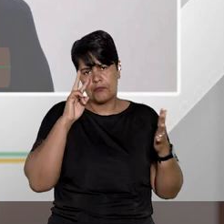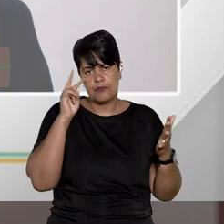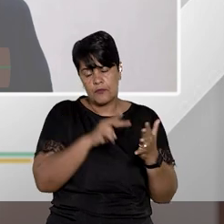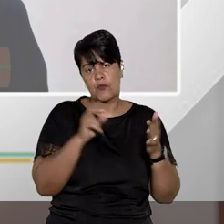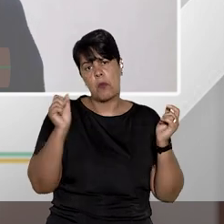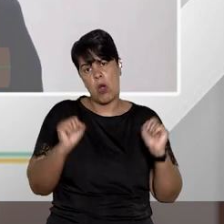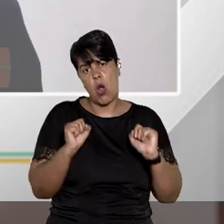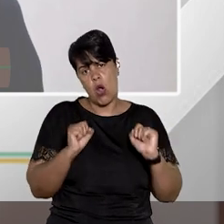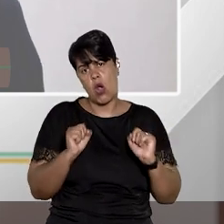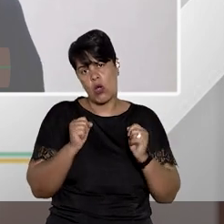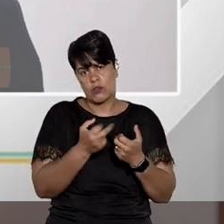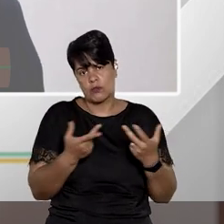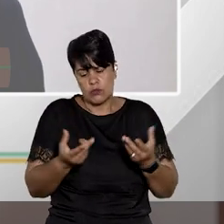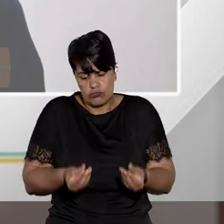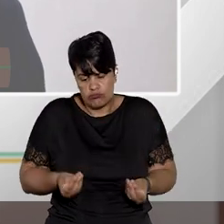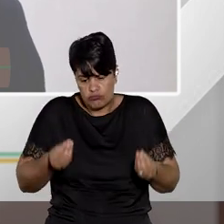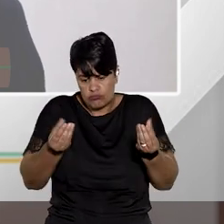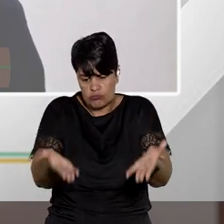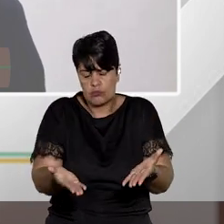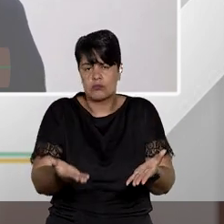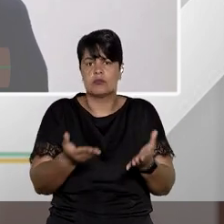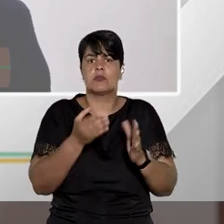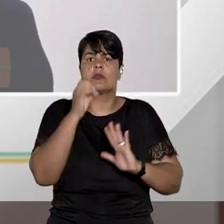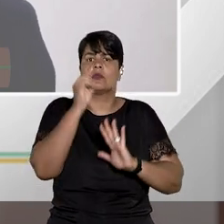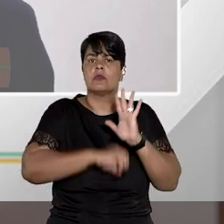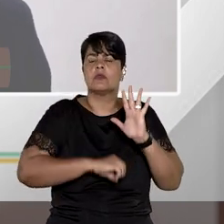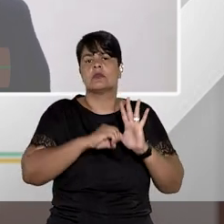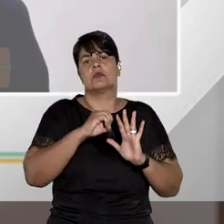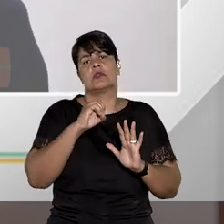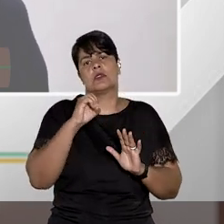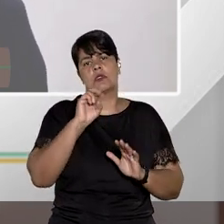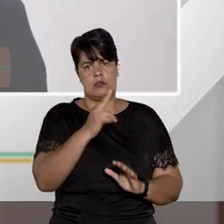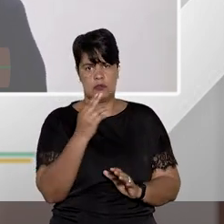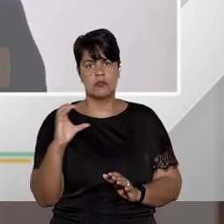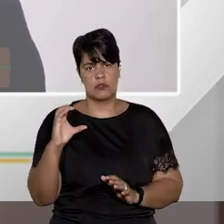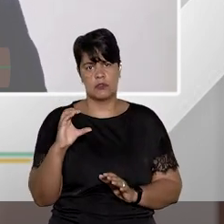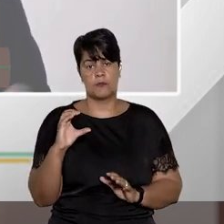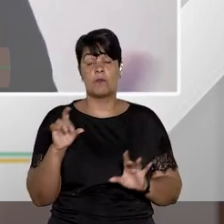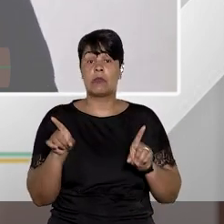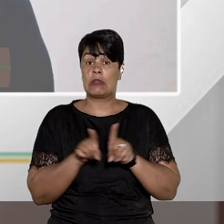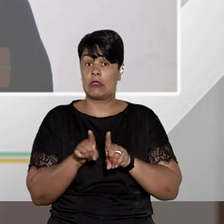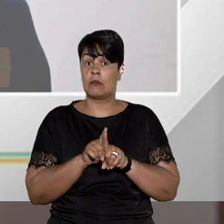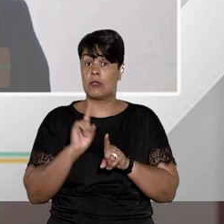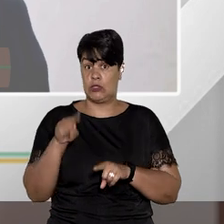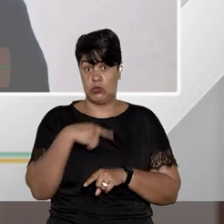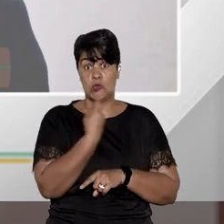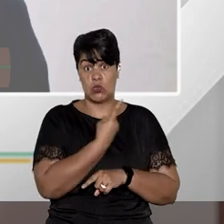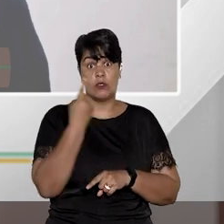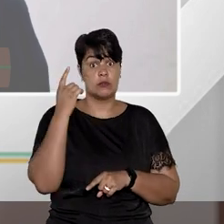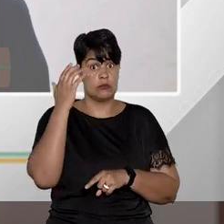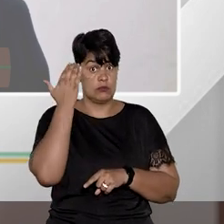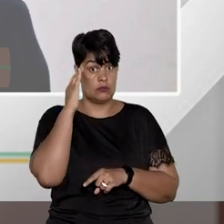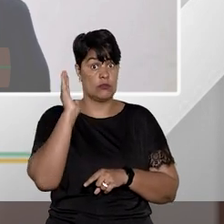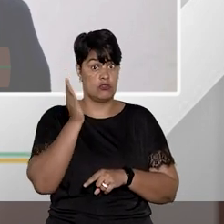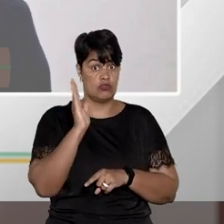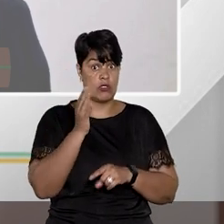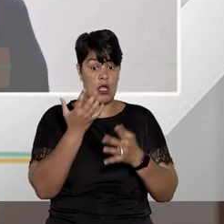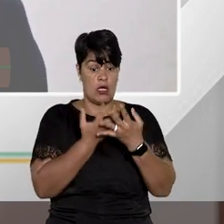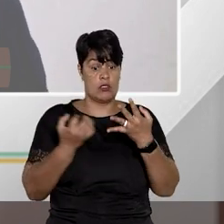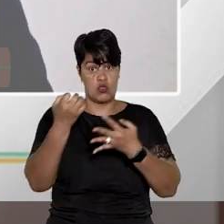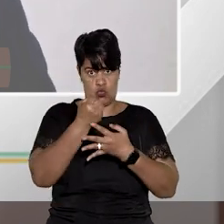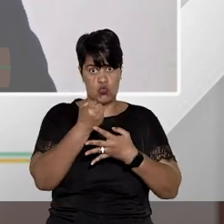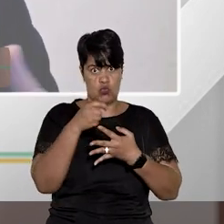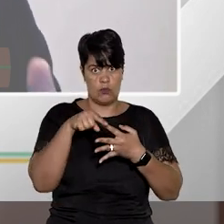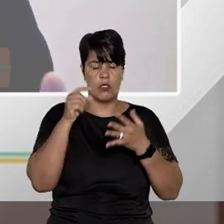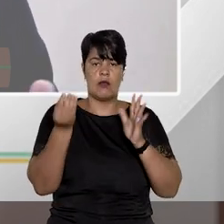relativizado e pode ser concedido a ordem de habeas corpus de ofício. Inclusive, nós temos um entendimento sumulado do Supremo Tribunal Federal